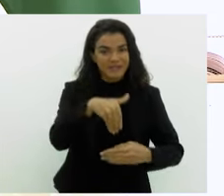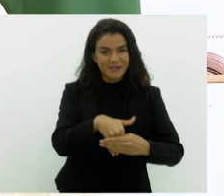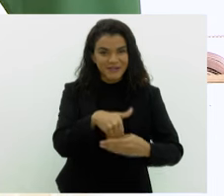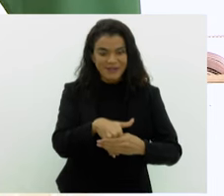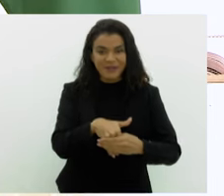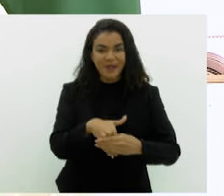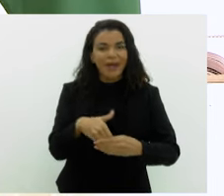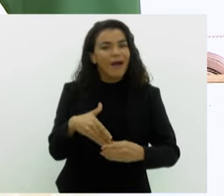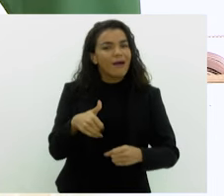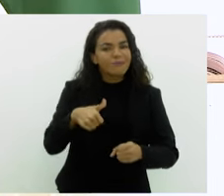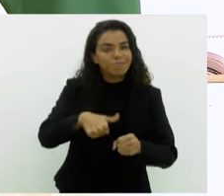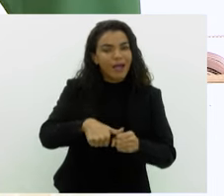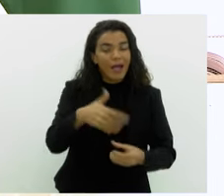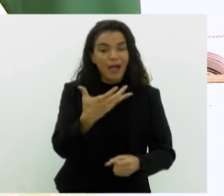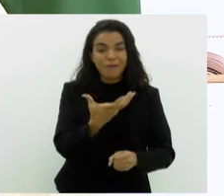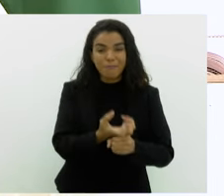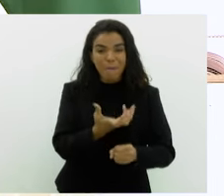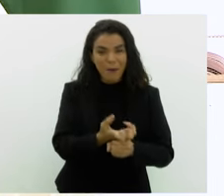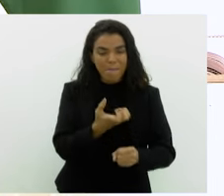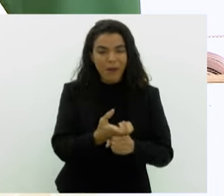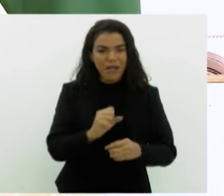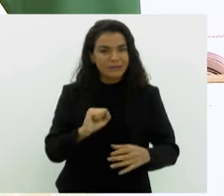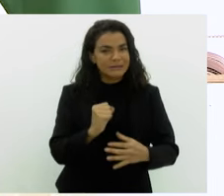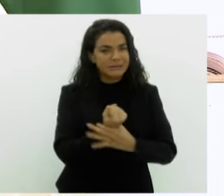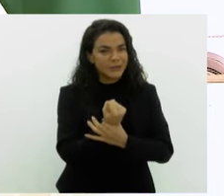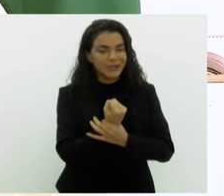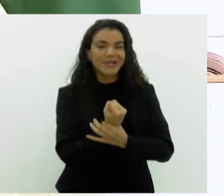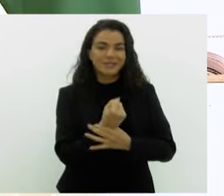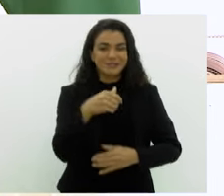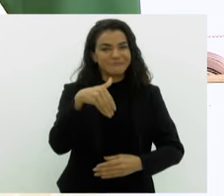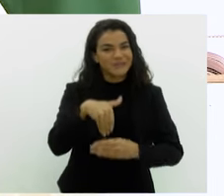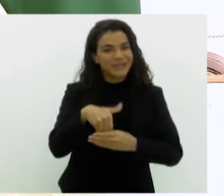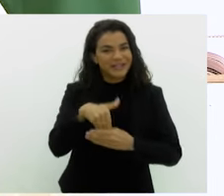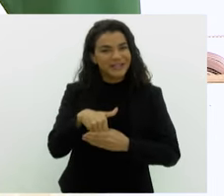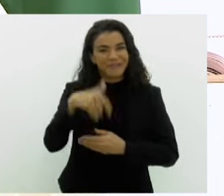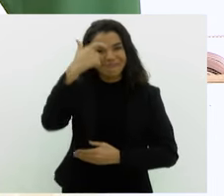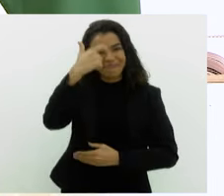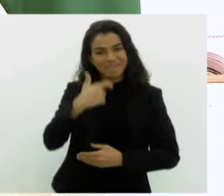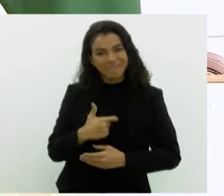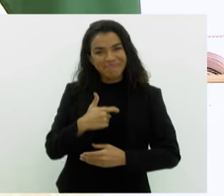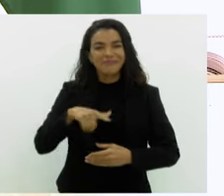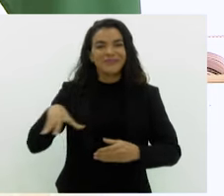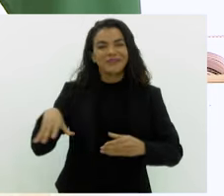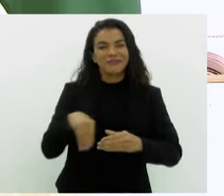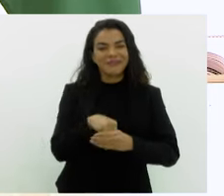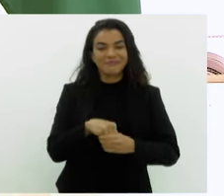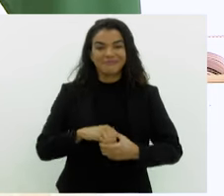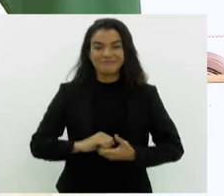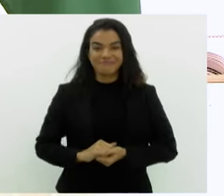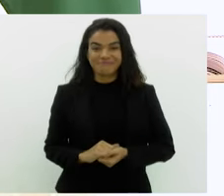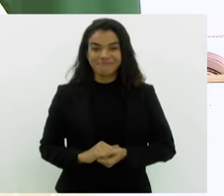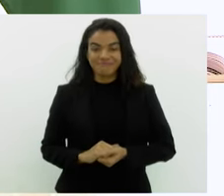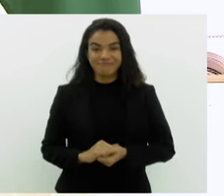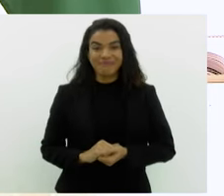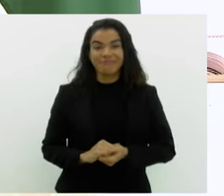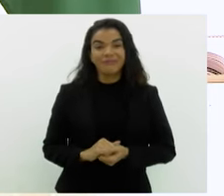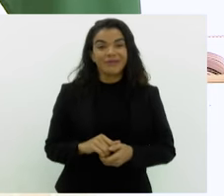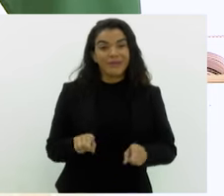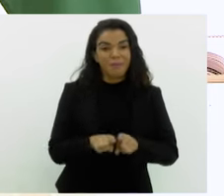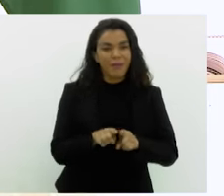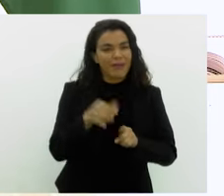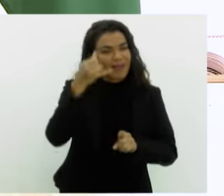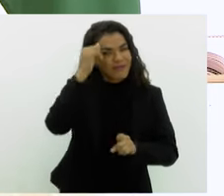digitais aumenta a garantia do eleitor e de todos os atores envolvidos no processo eleitoral. Além de evitar